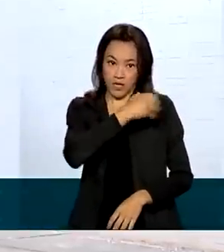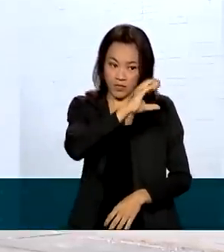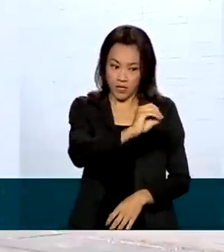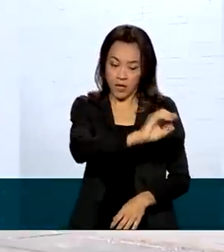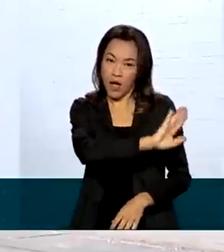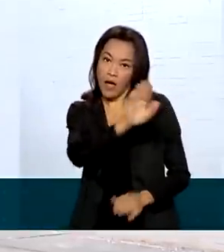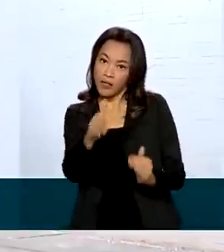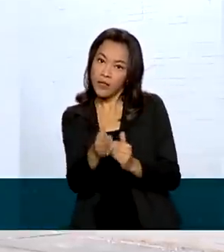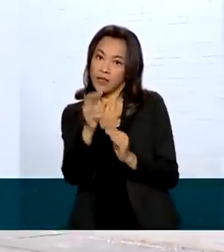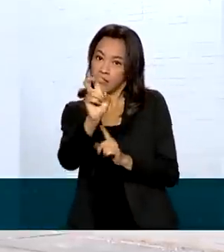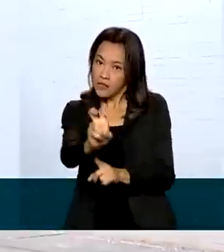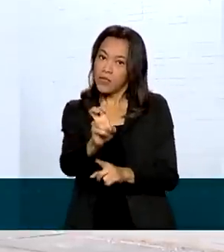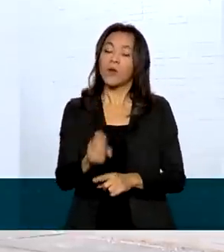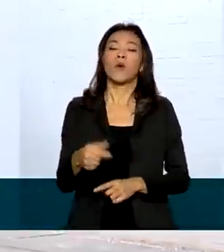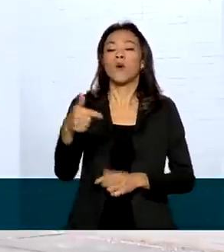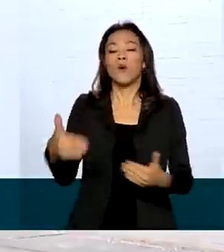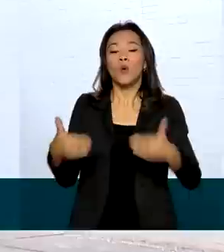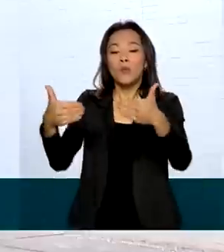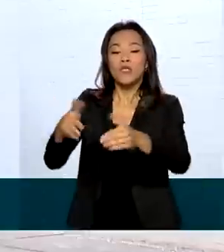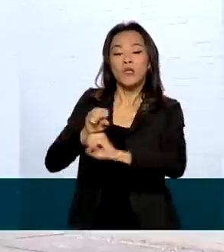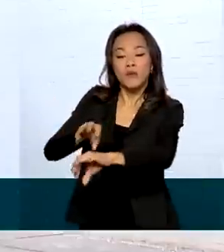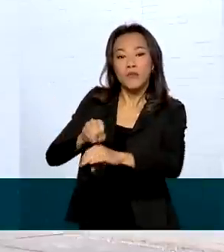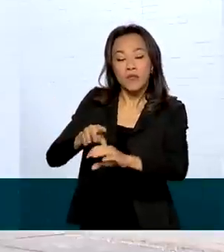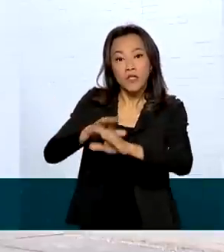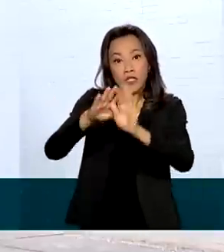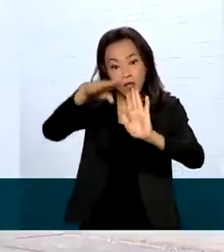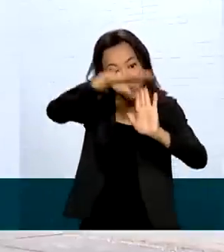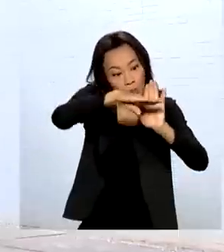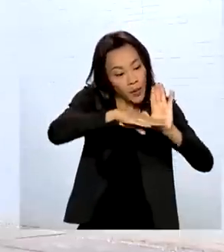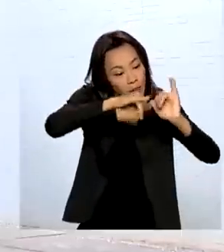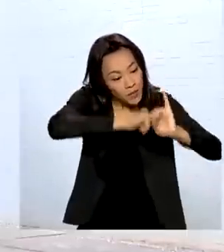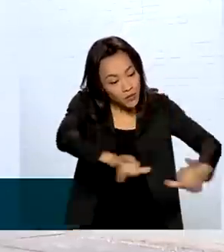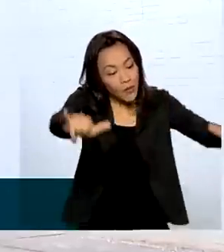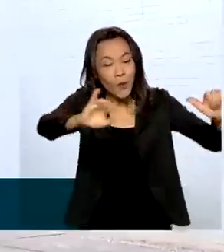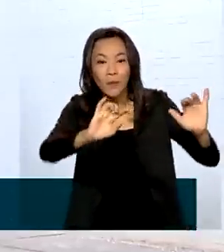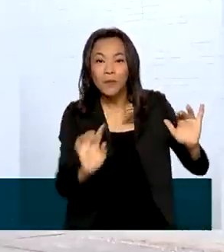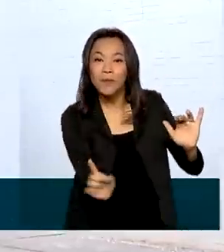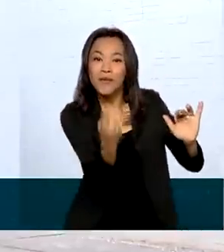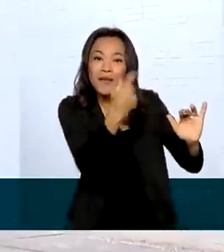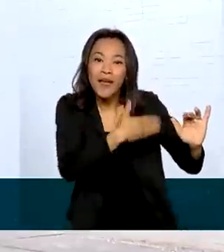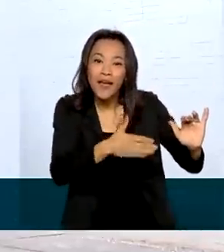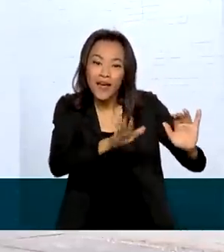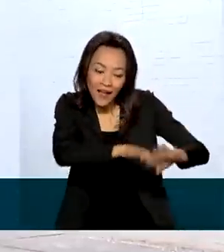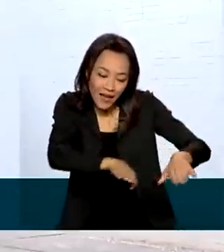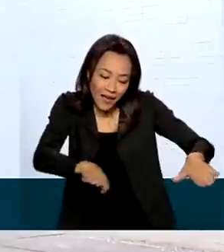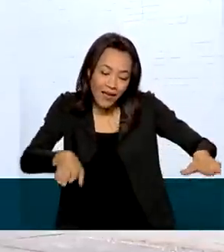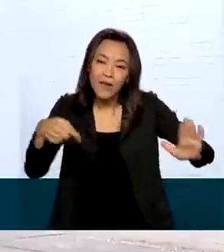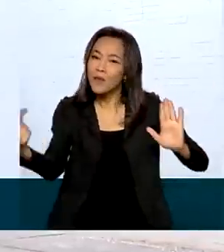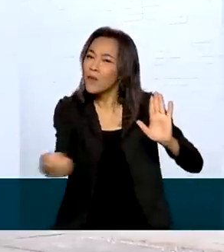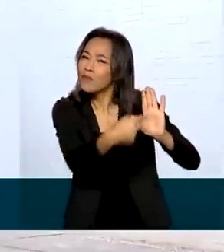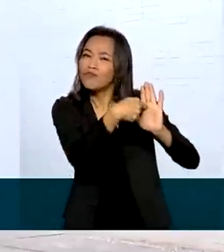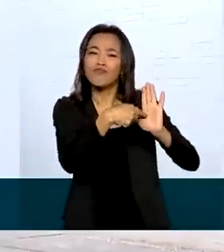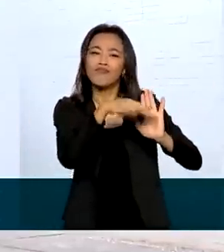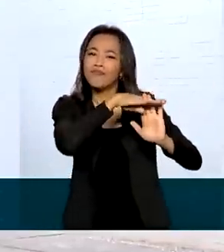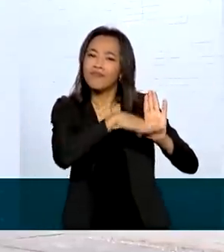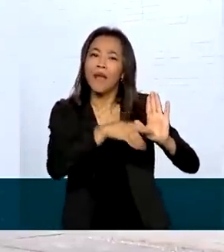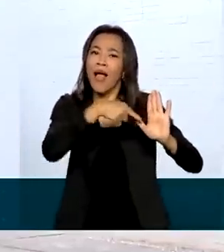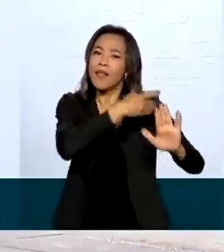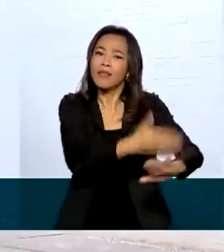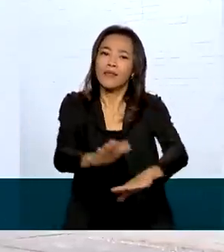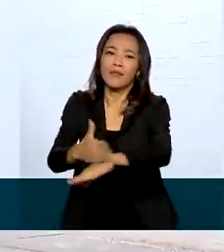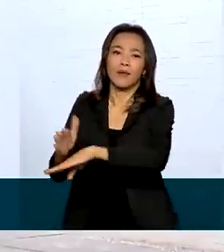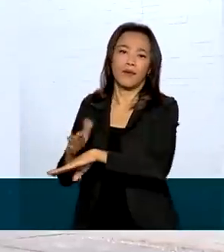o Ministério da Educação lançou o programa Primeira Infância na Escola, que vem para promover a capacitação de